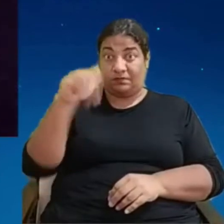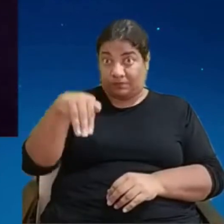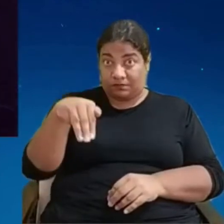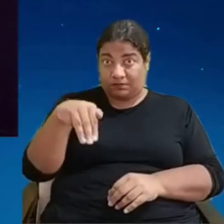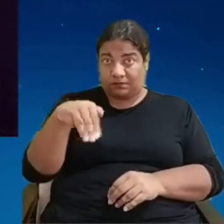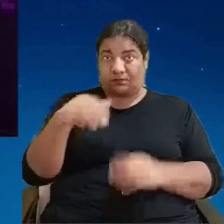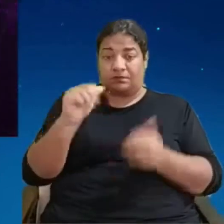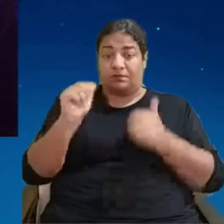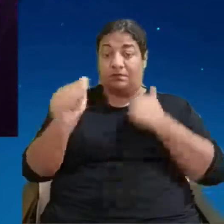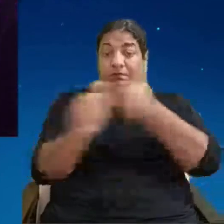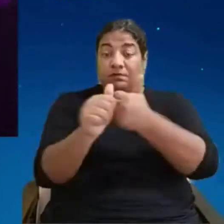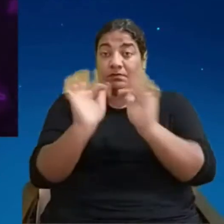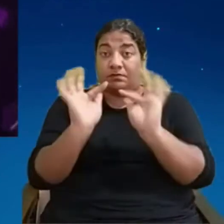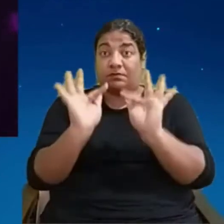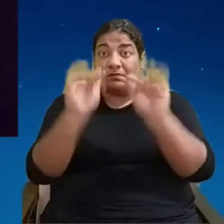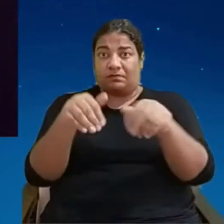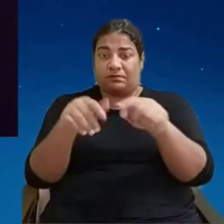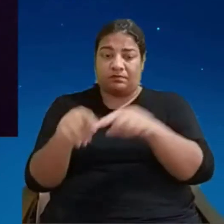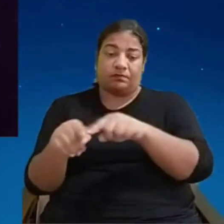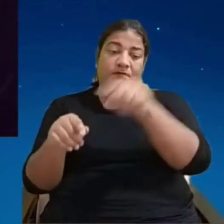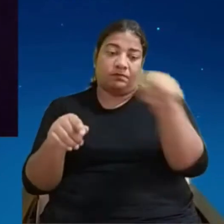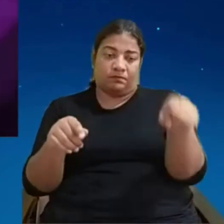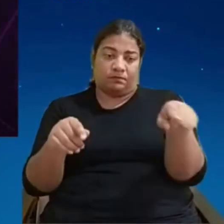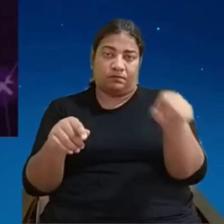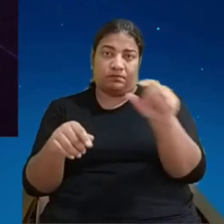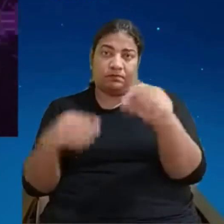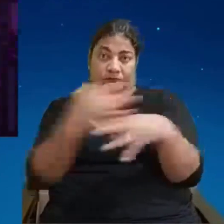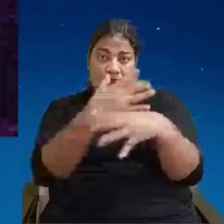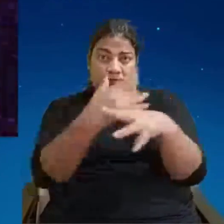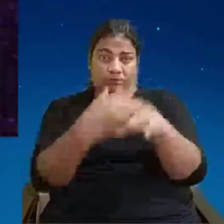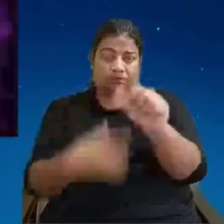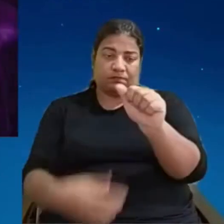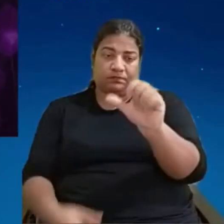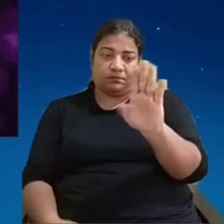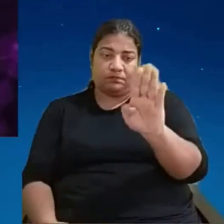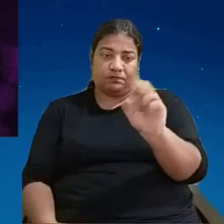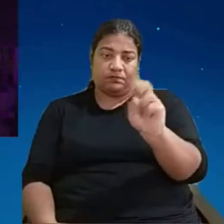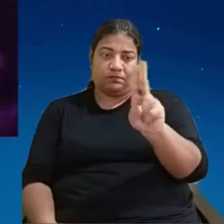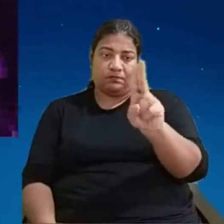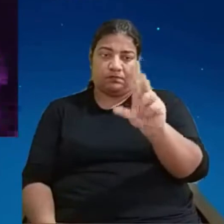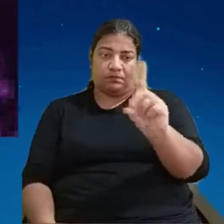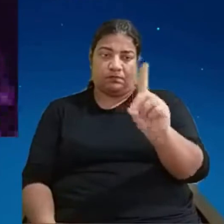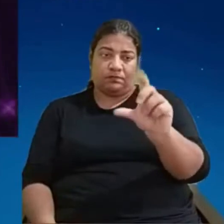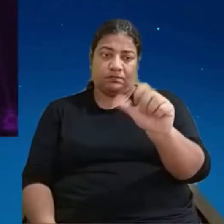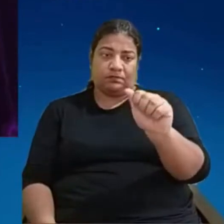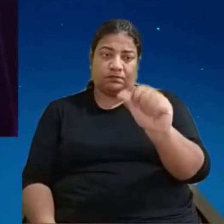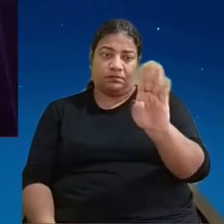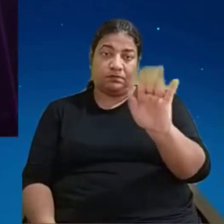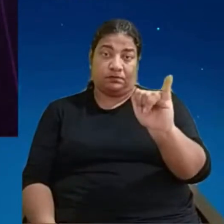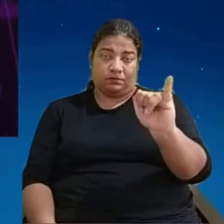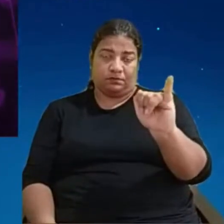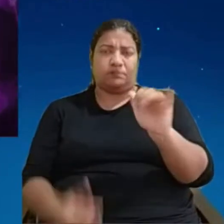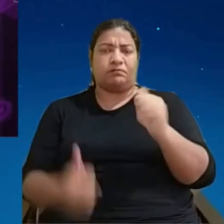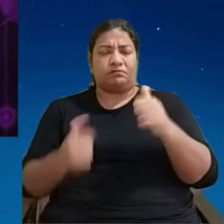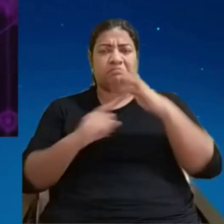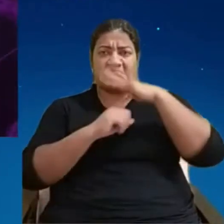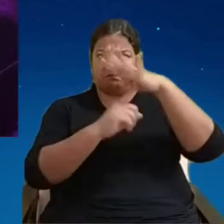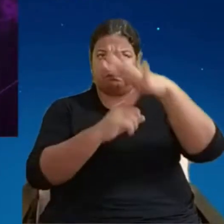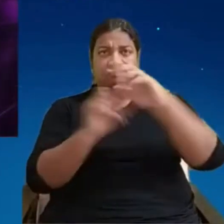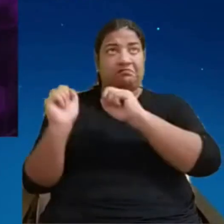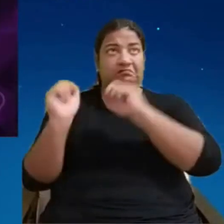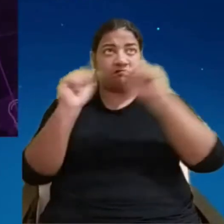Dhabi. E depois dessa Expo, eles mantiveram a infraestrutura e ali está sendo testado tudo isso que vocês estão vendo.